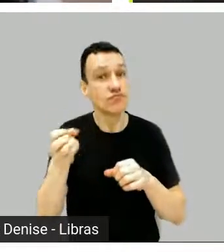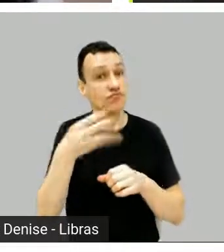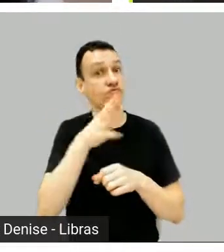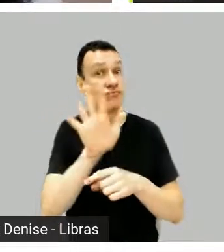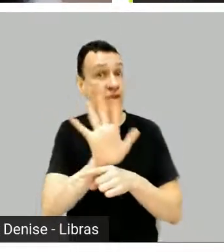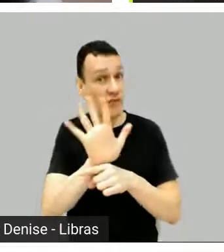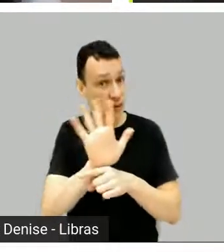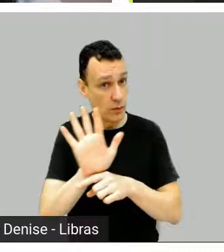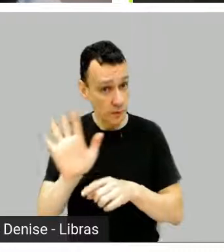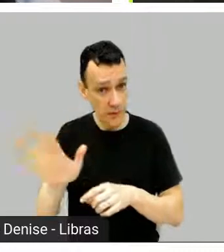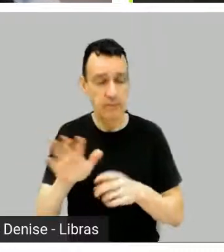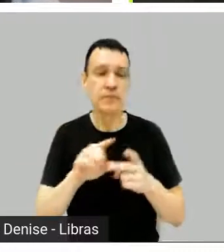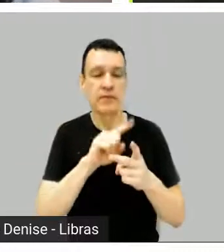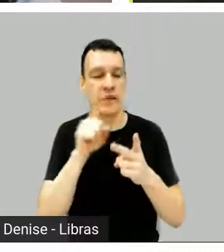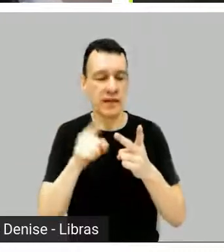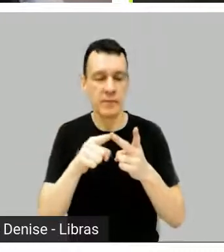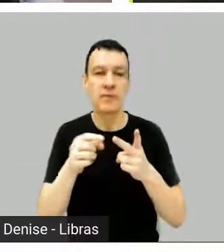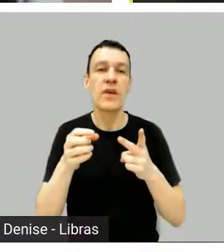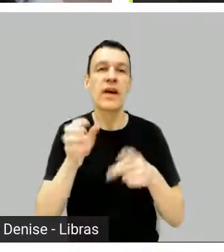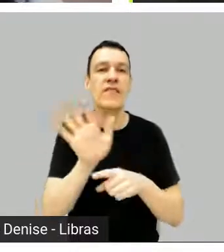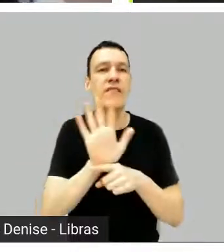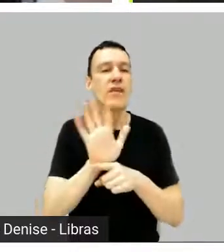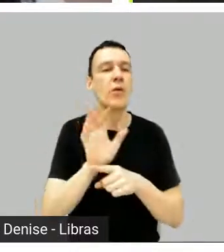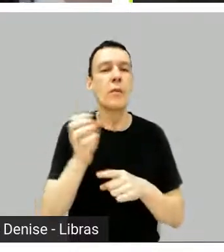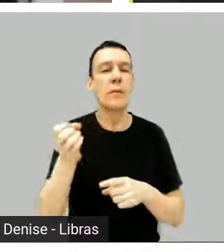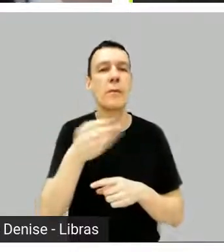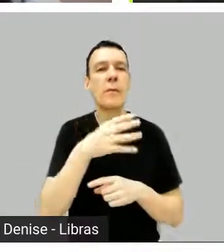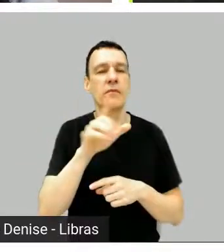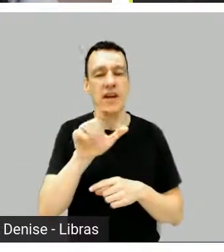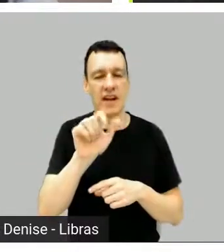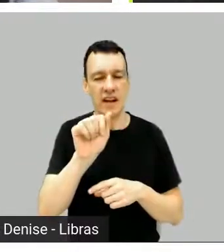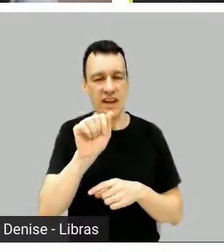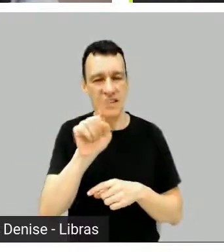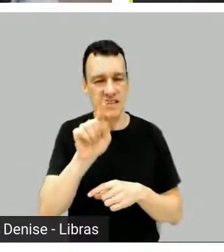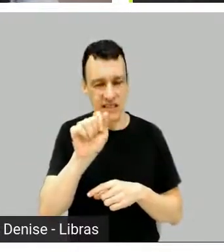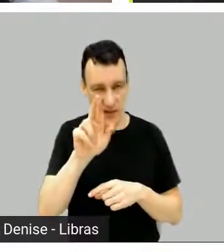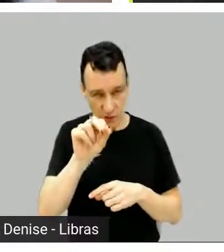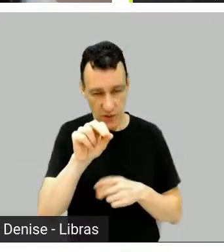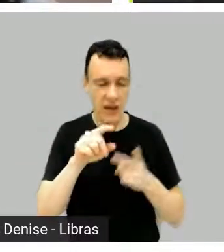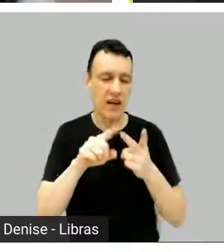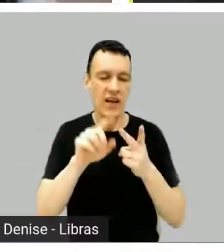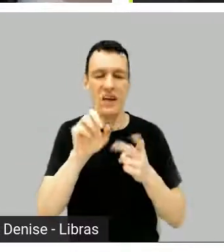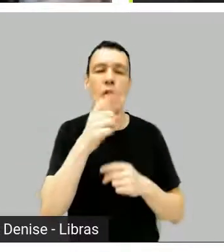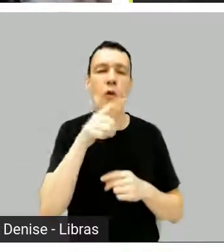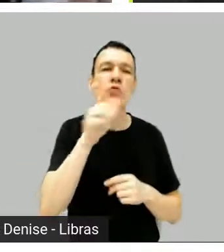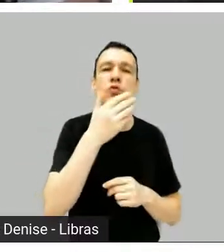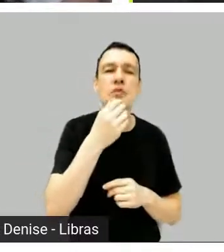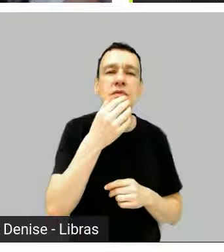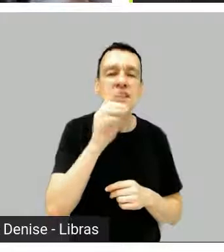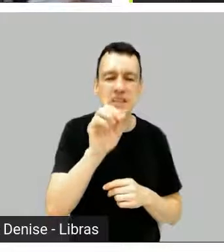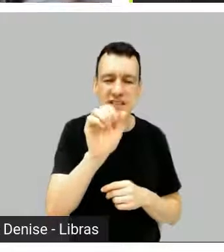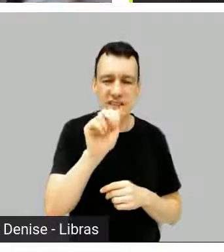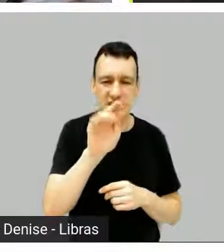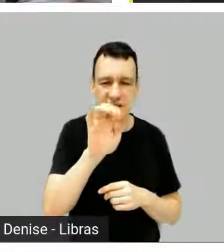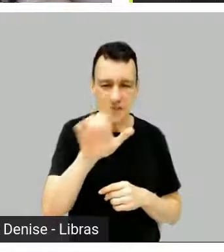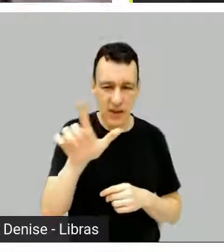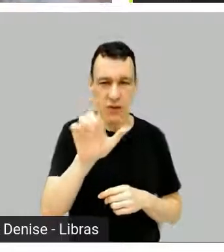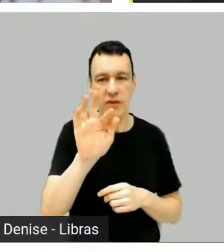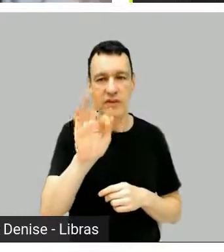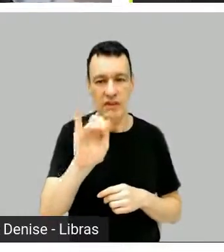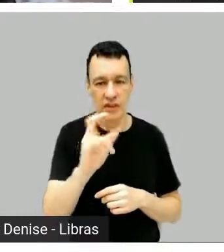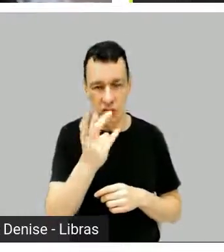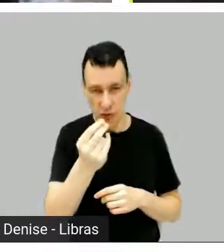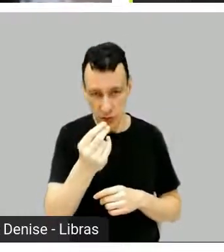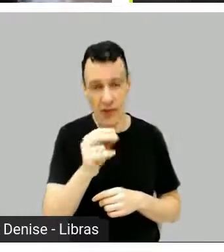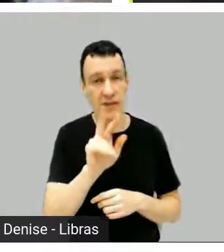o filme do Lázaro, do Daniel Filho e do Lusa, né? Que vai... Que também vai estrear no cinema. E a gente